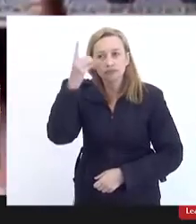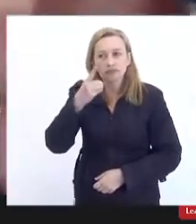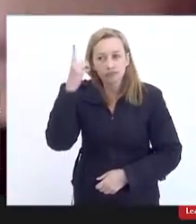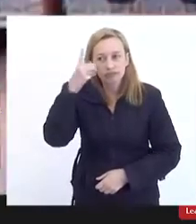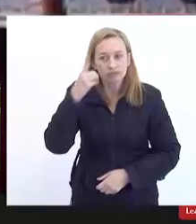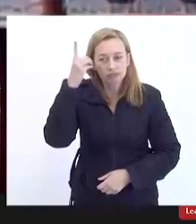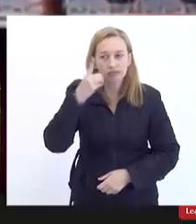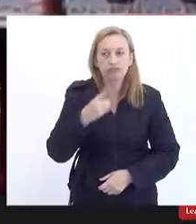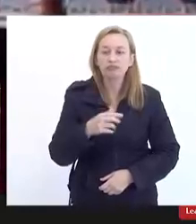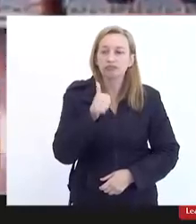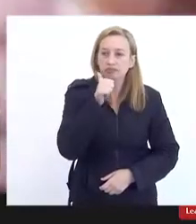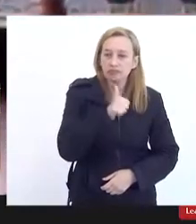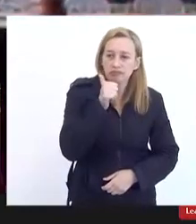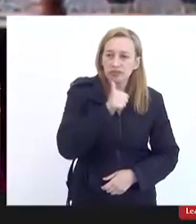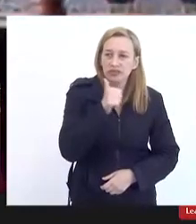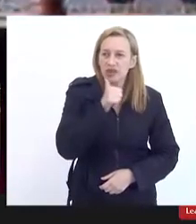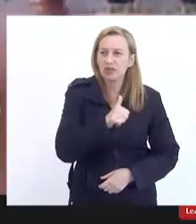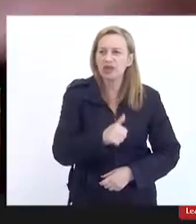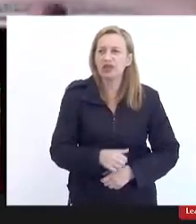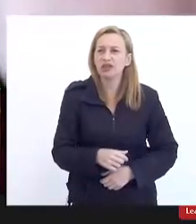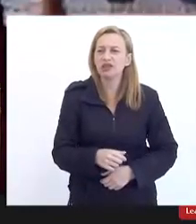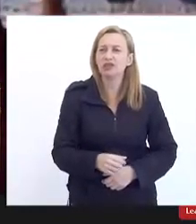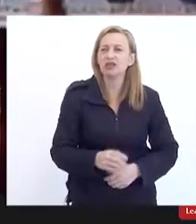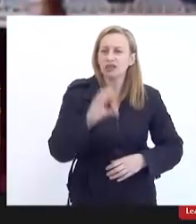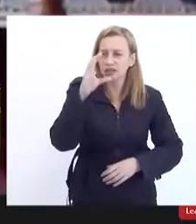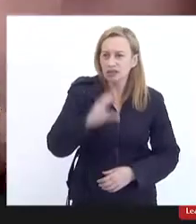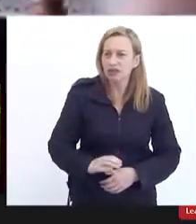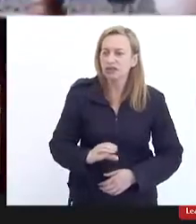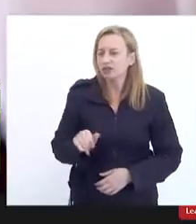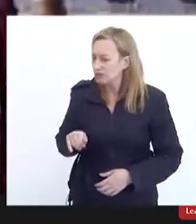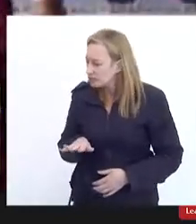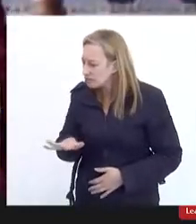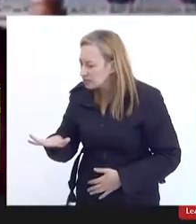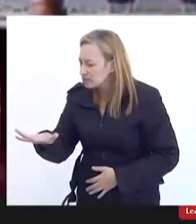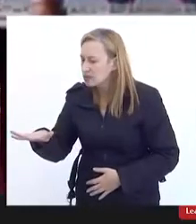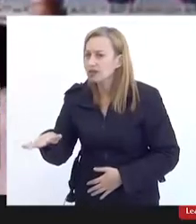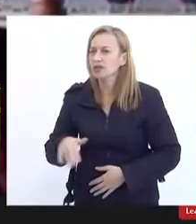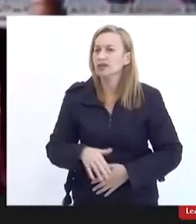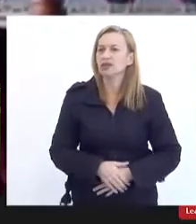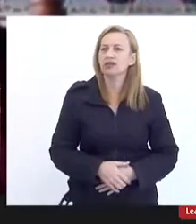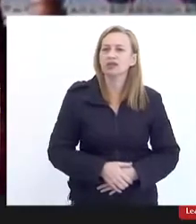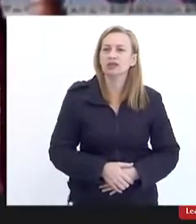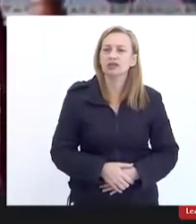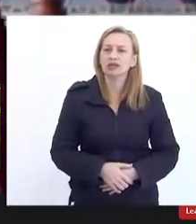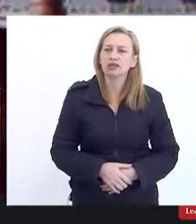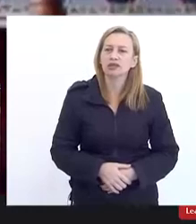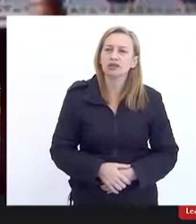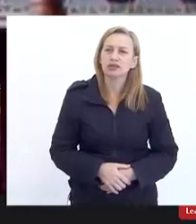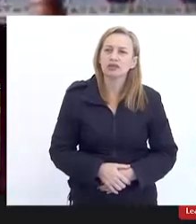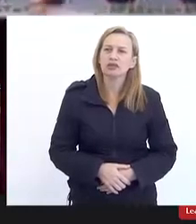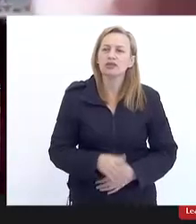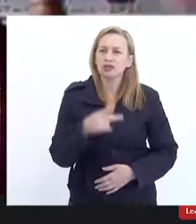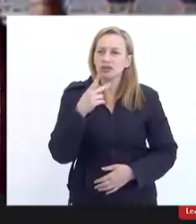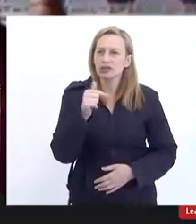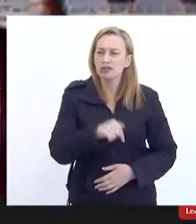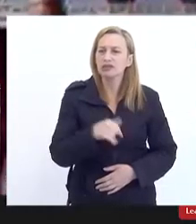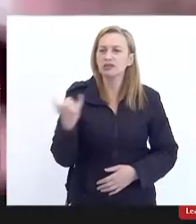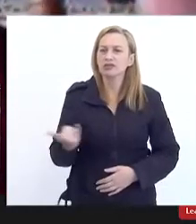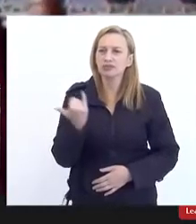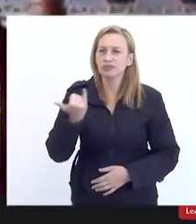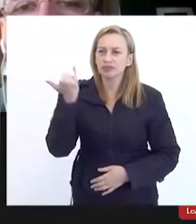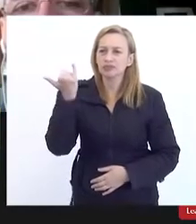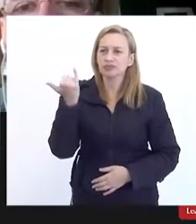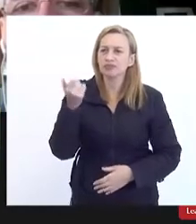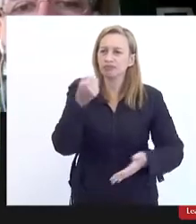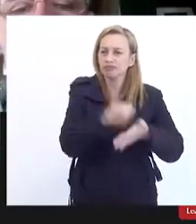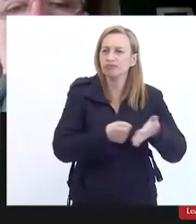como mulher como cidadã como favelada como alguém que sabe desse tema a Rejane falava aqui da importância